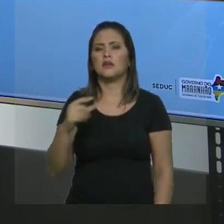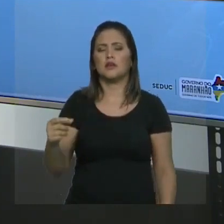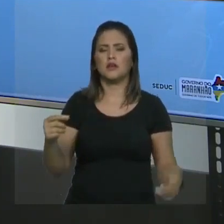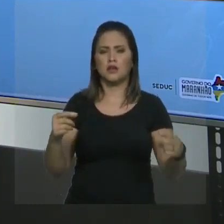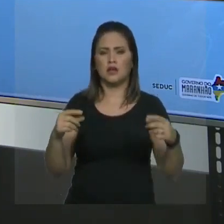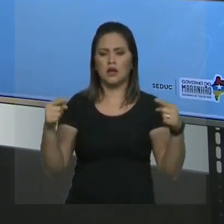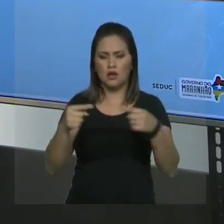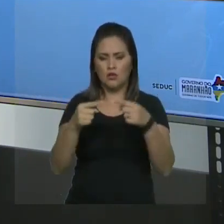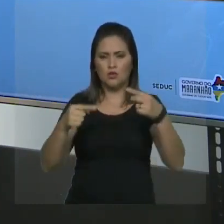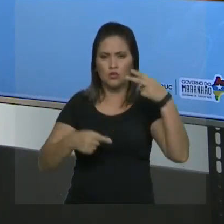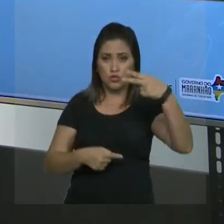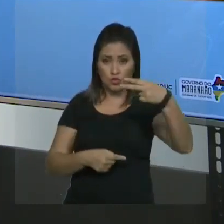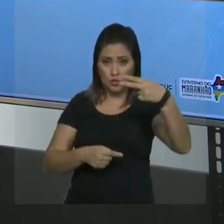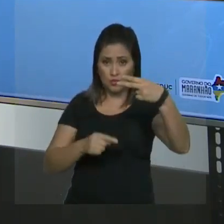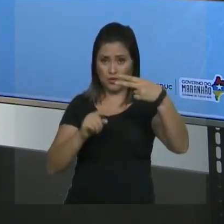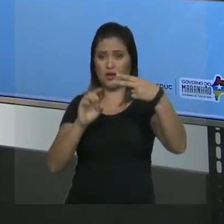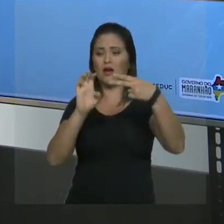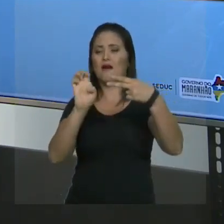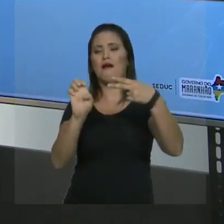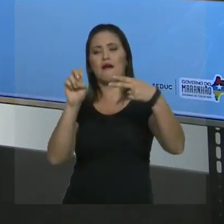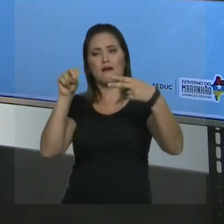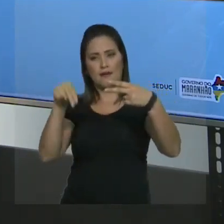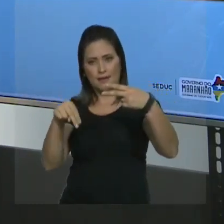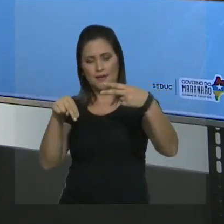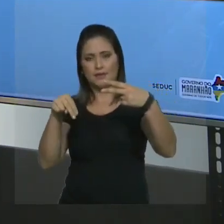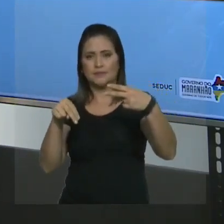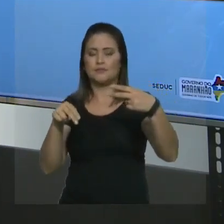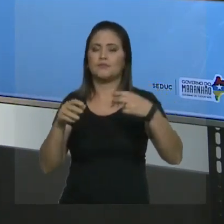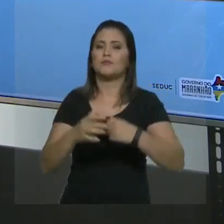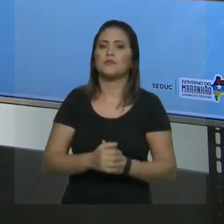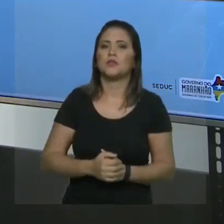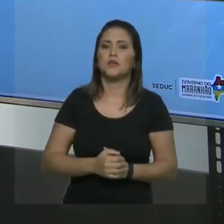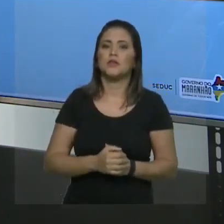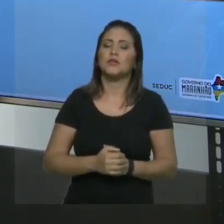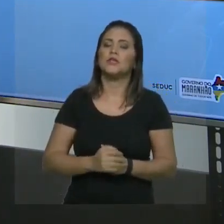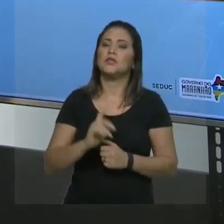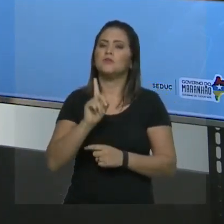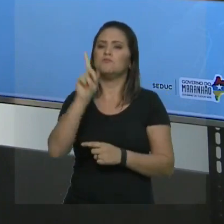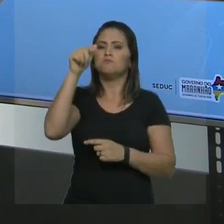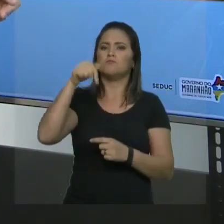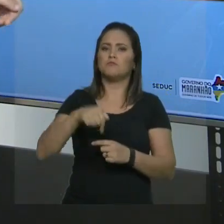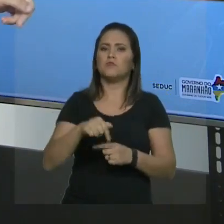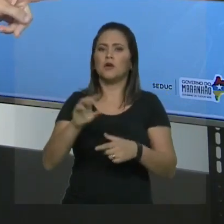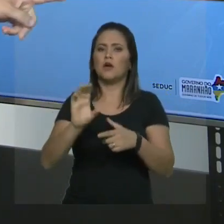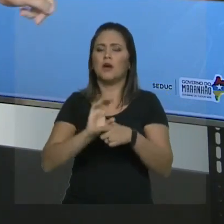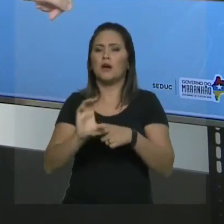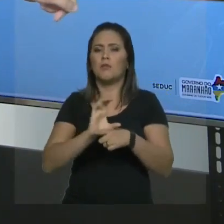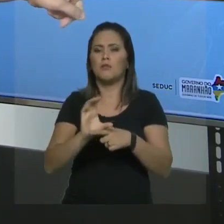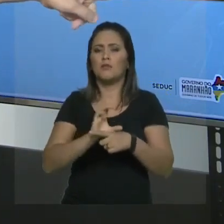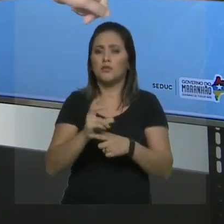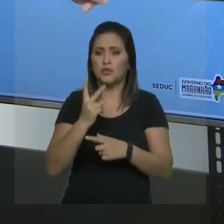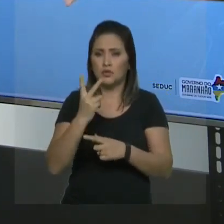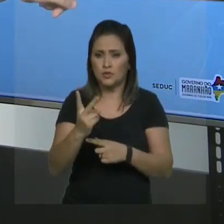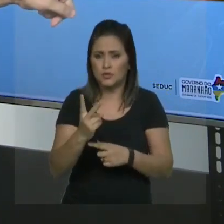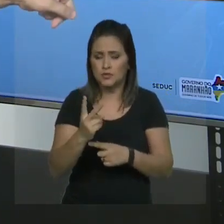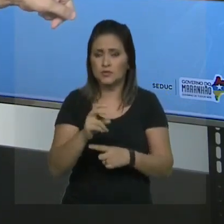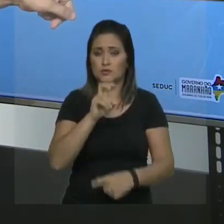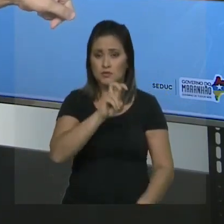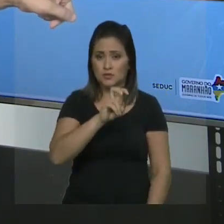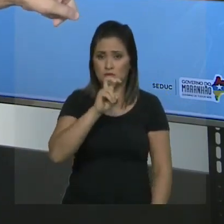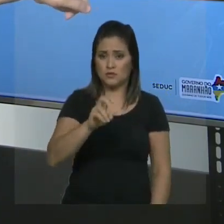Então ele é o 5,5 de metil, Xeno 2, ou no padrão hoje IUPAC, 5,5 de metil, X,